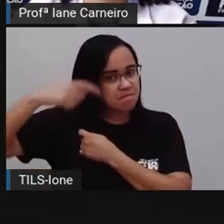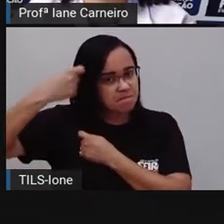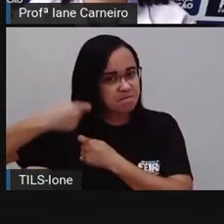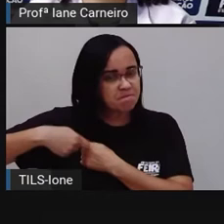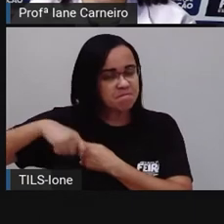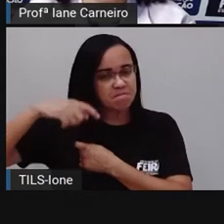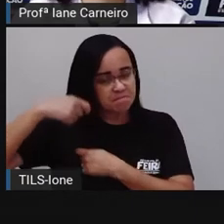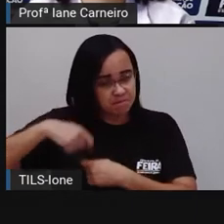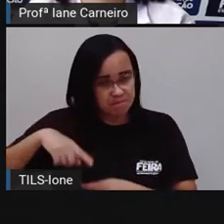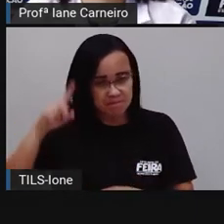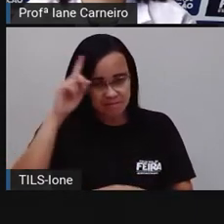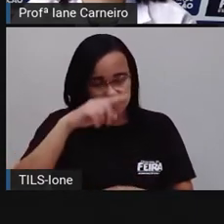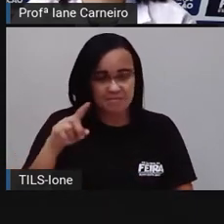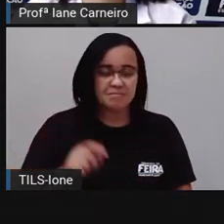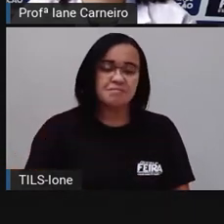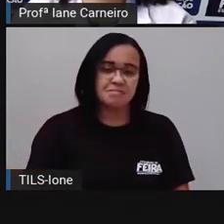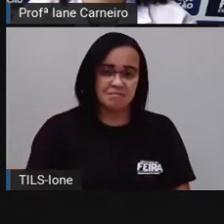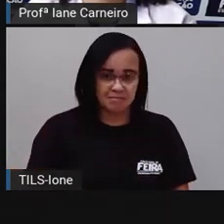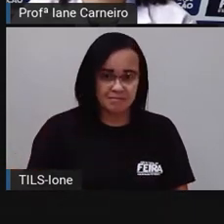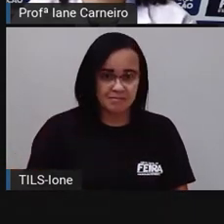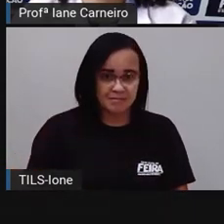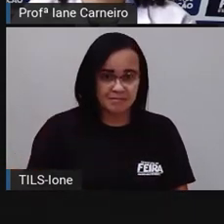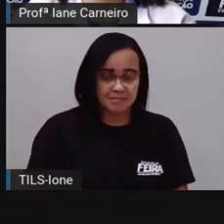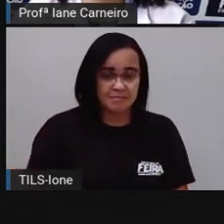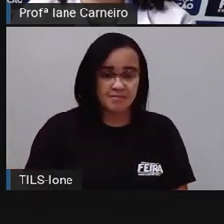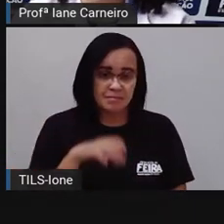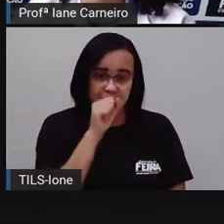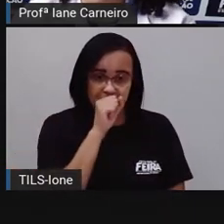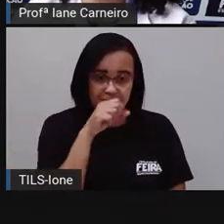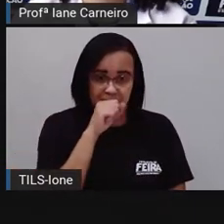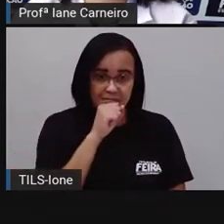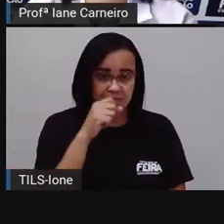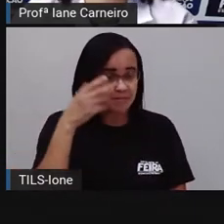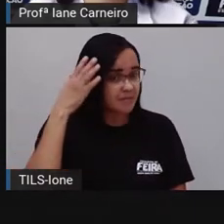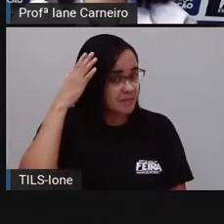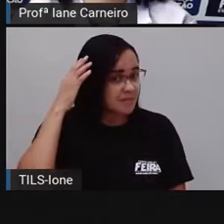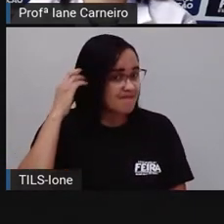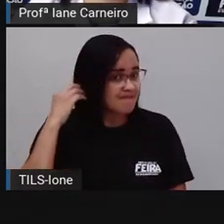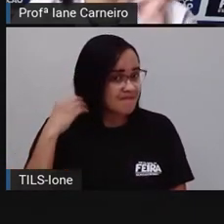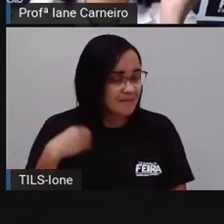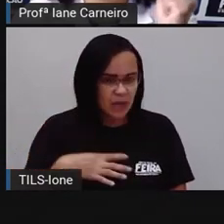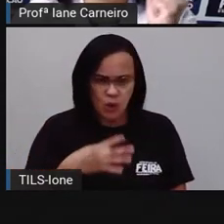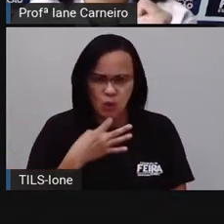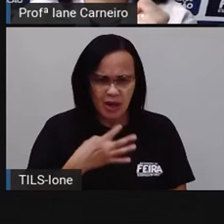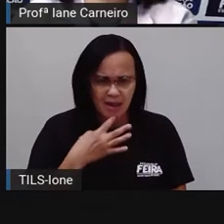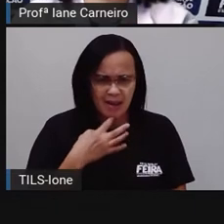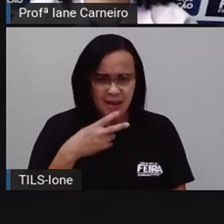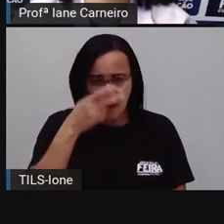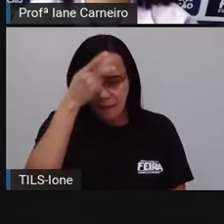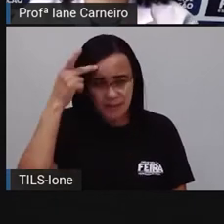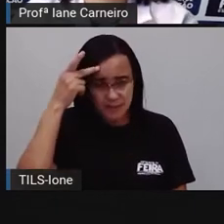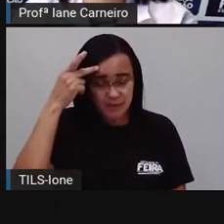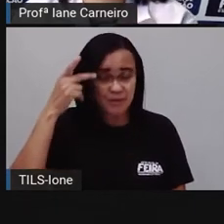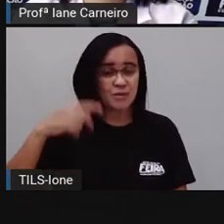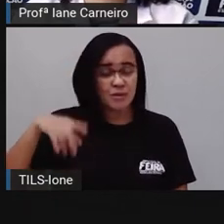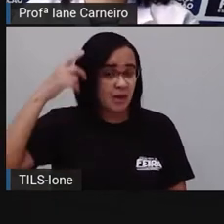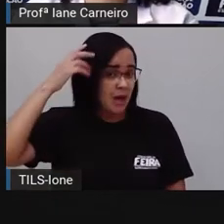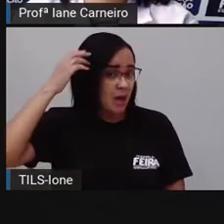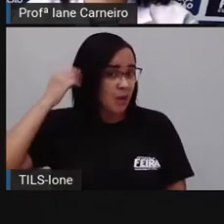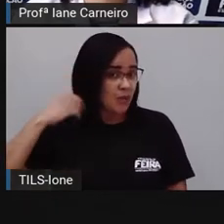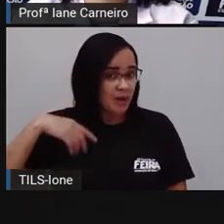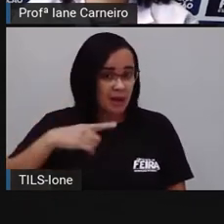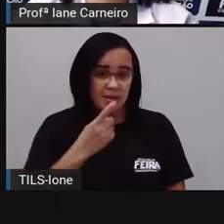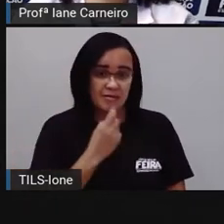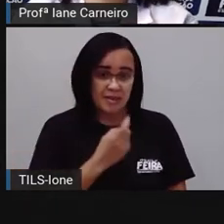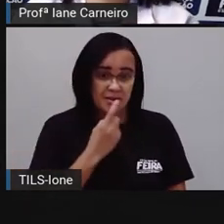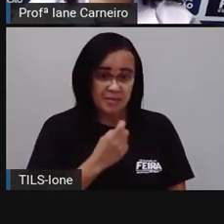cabelo avermelhado. Vocês conhecem alguma pessoa que é ruiva? Eu conheço. O cabelo é bem vermelhinho. E os lábios